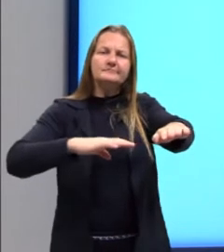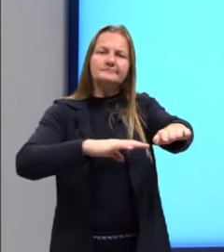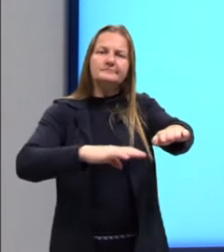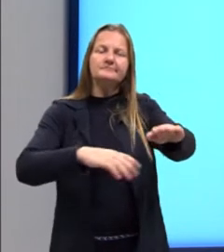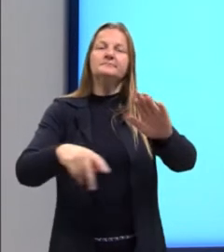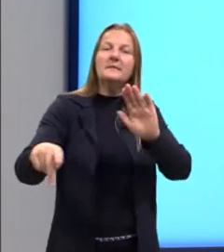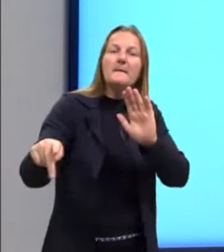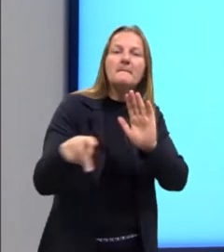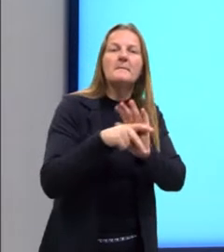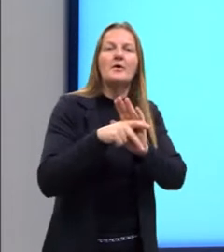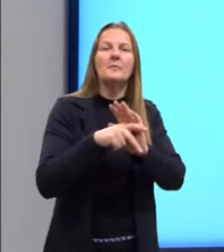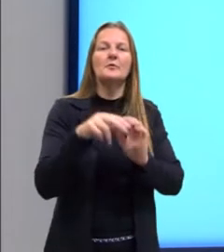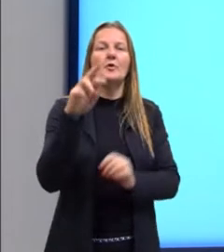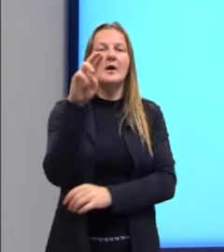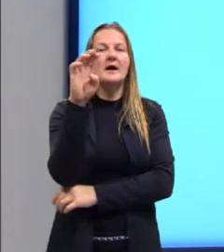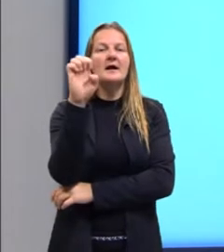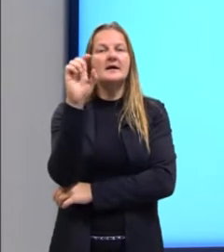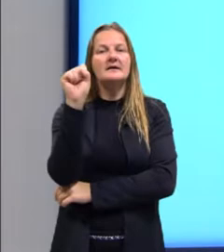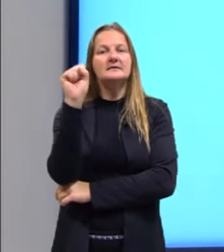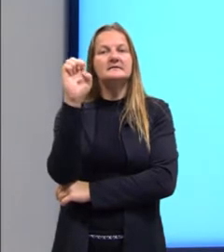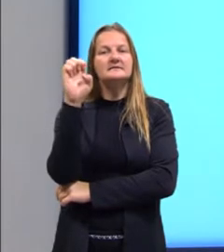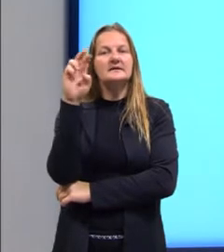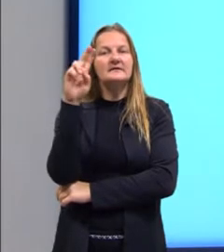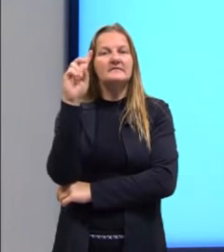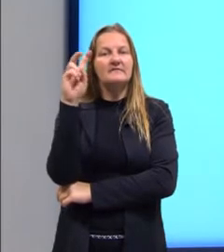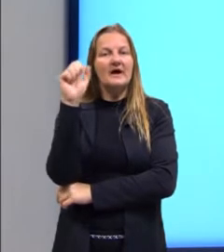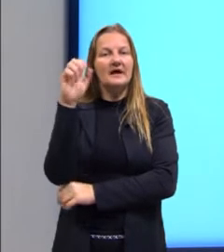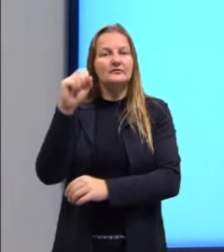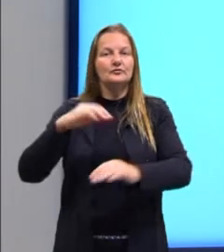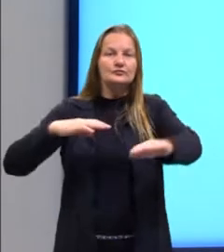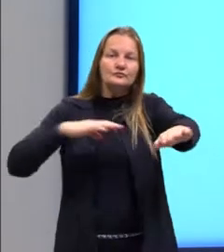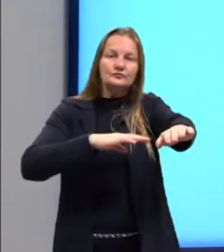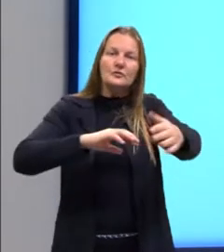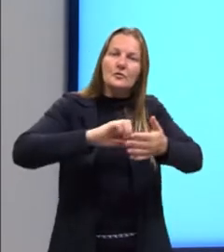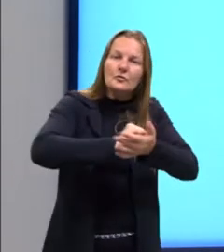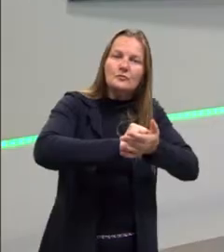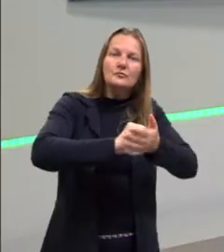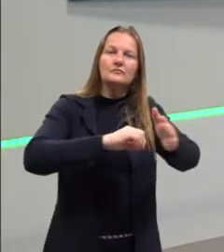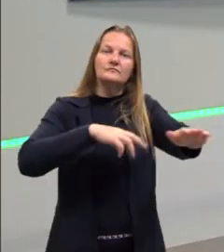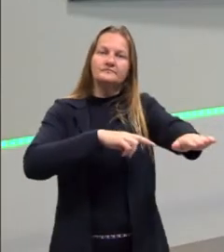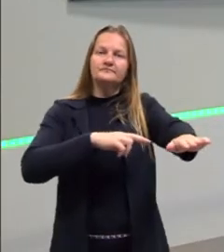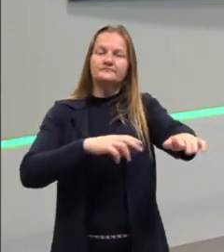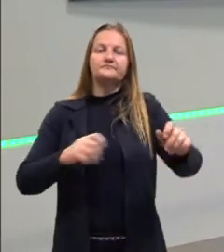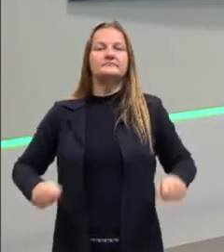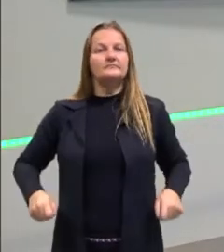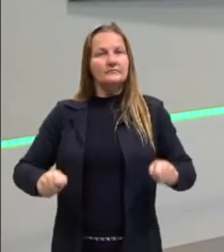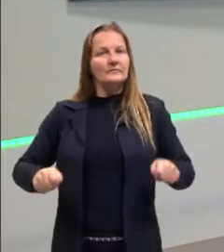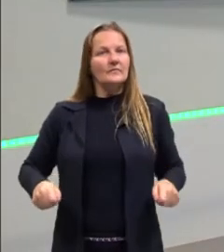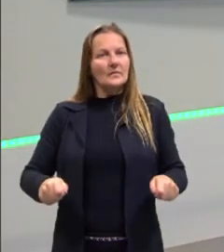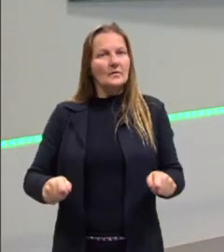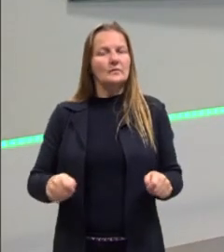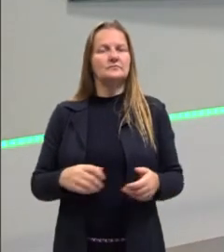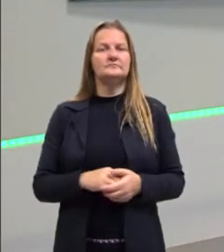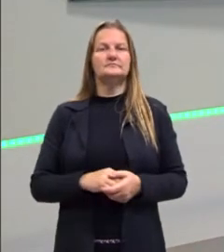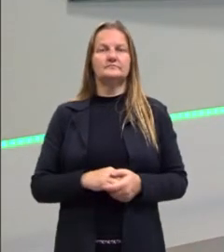é reservado para a acessibilidade dessas pessoas com deficiência ou com uma dificuldade de locomoção.